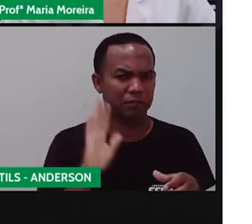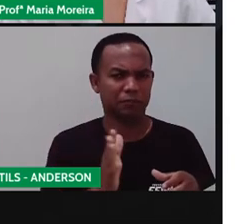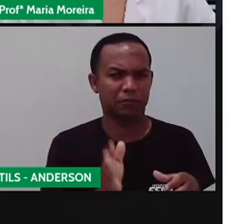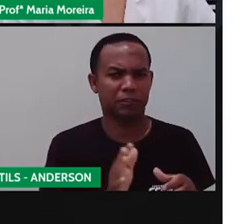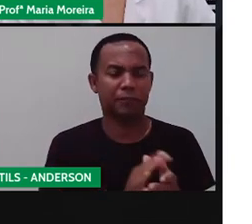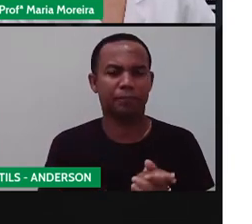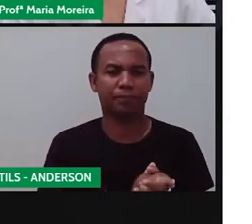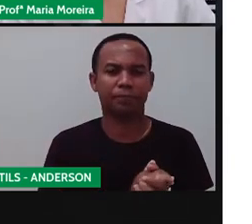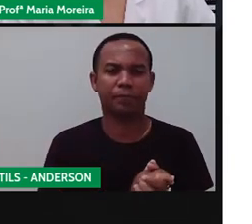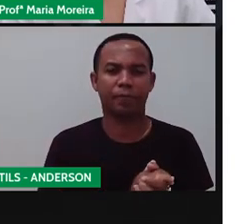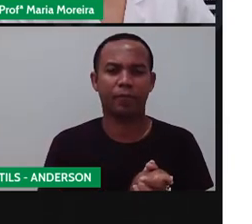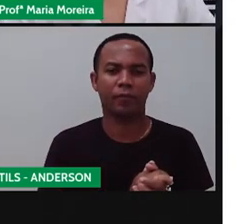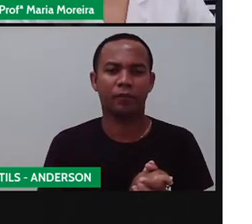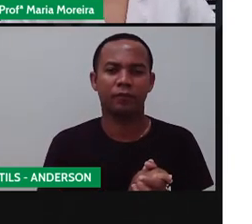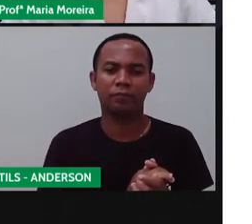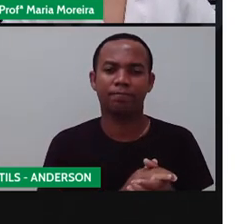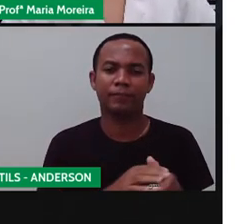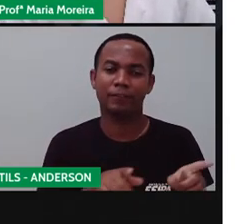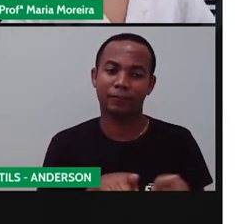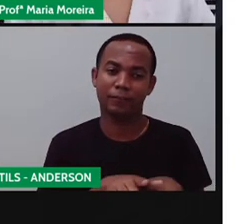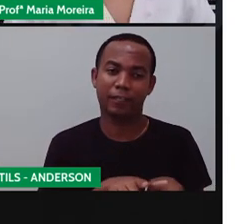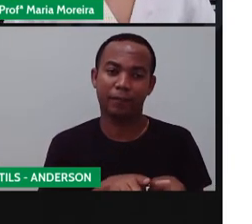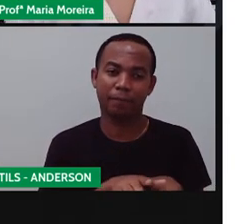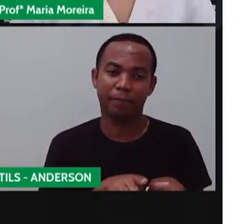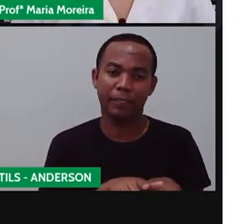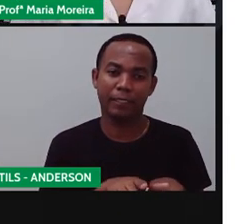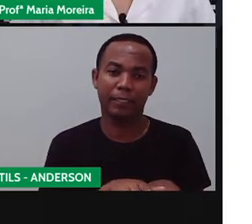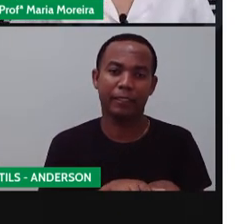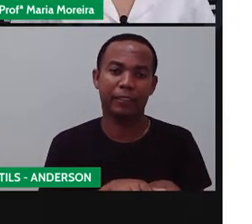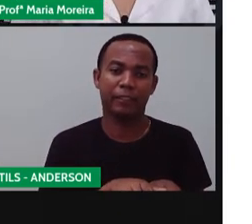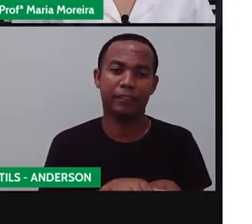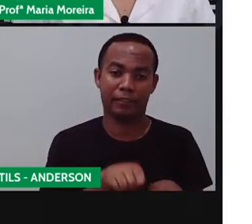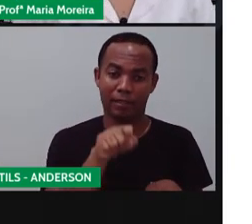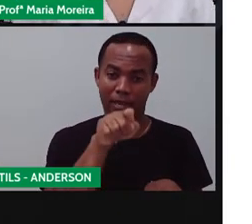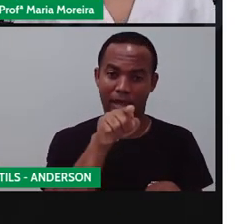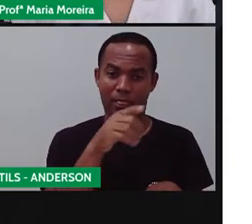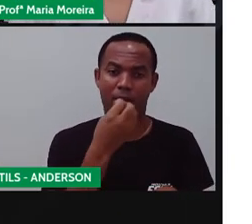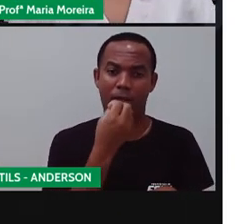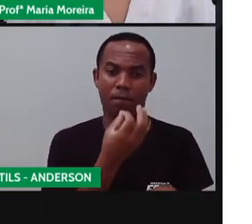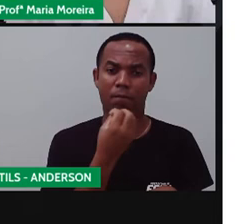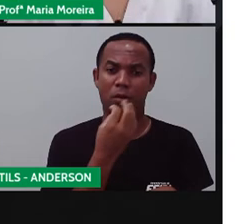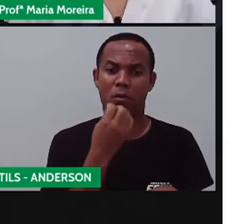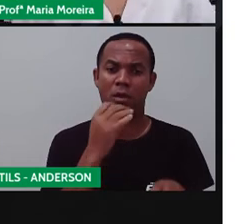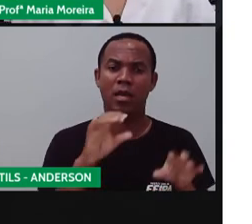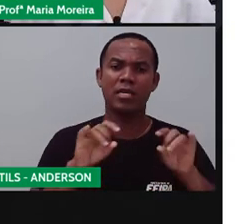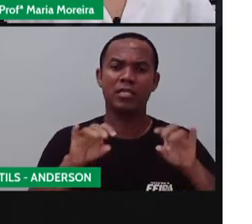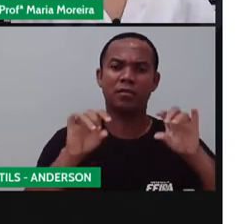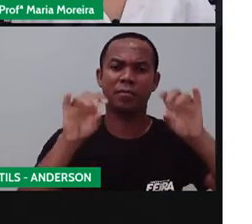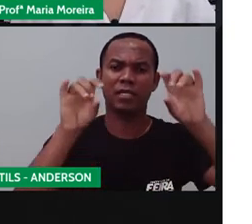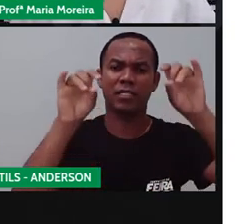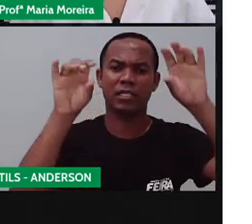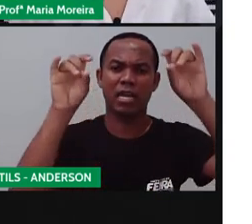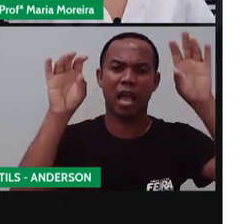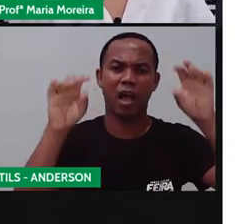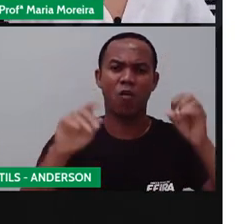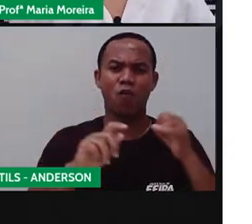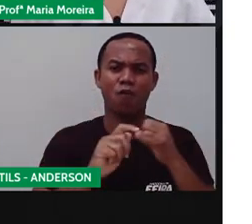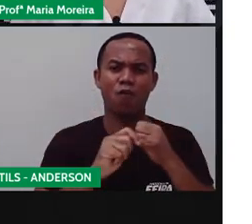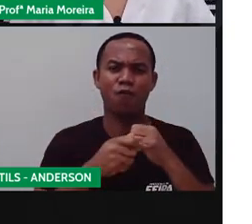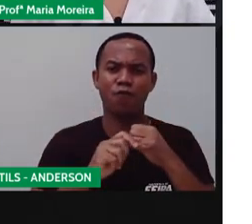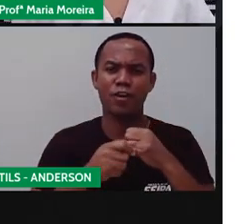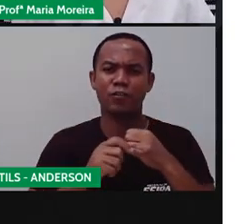Bom, e como não falar da famosa feijoada, né? Inclusive, a Pró já citou aqui,